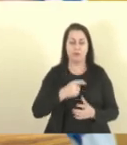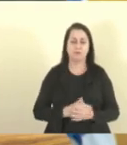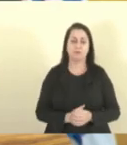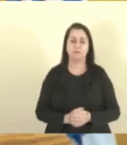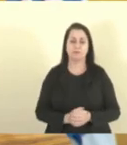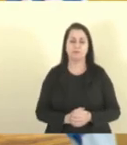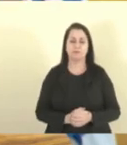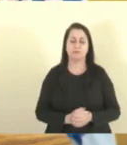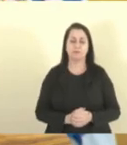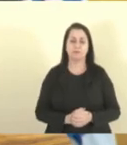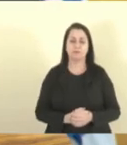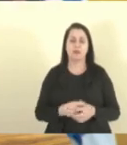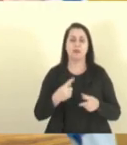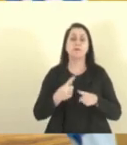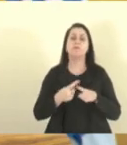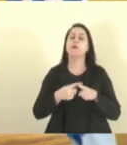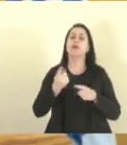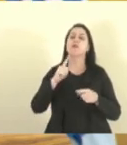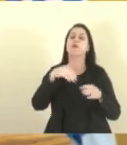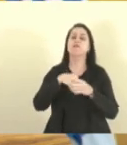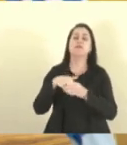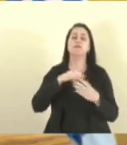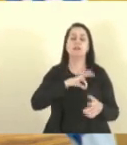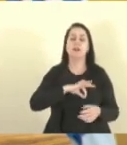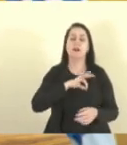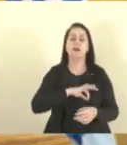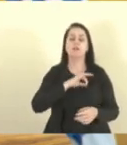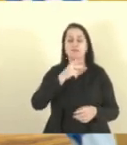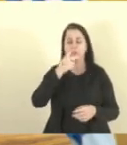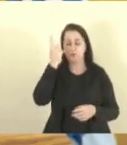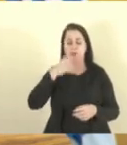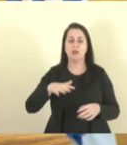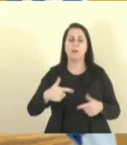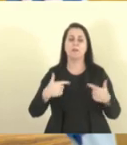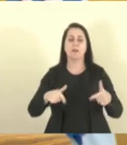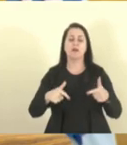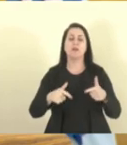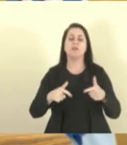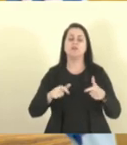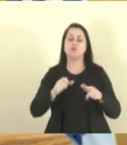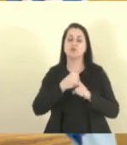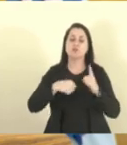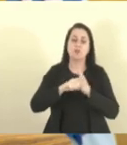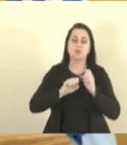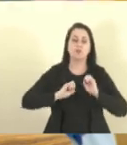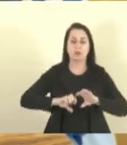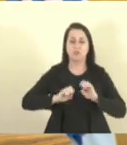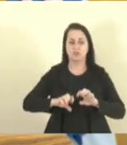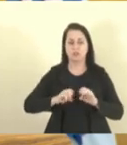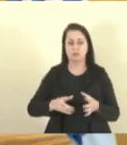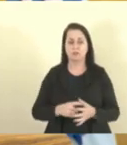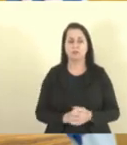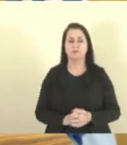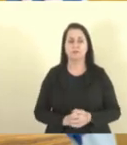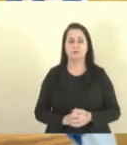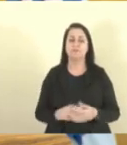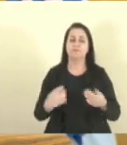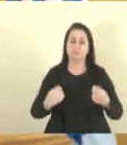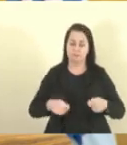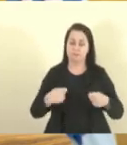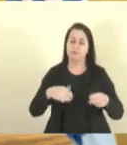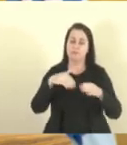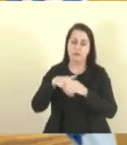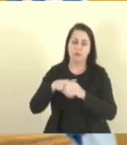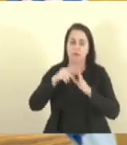por que que eu não votar os sócio-educativos, agentes sócio-educativos, por quê? Então precisamos votar,